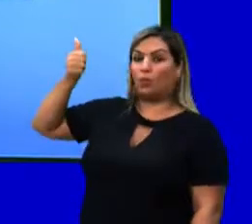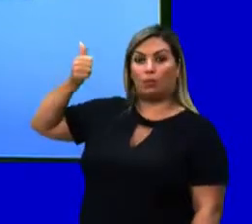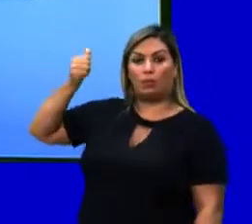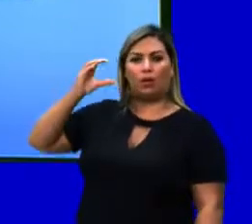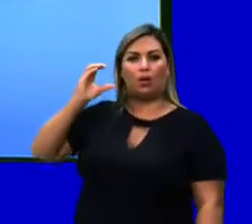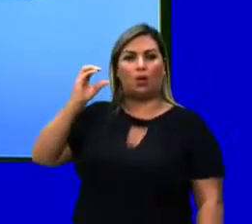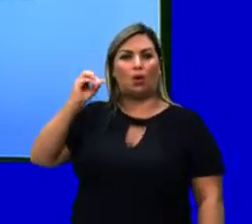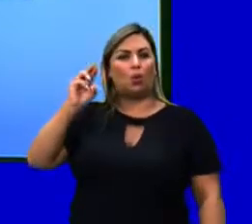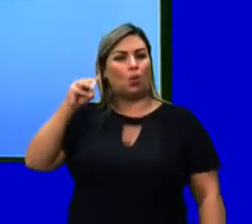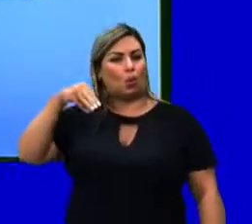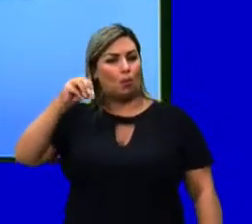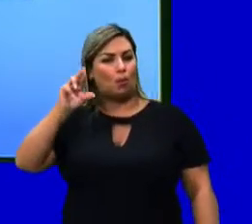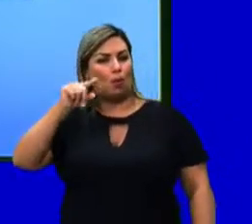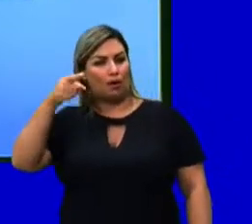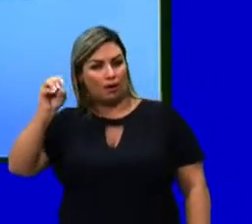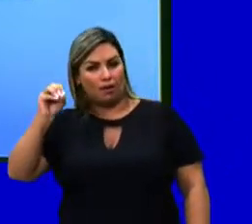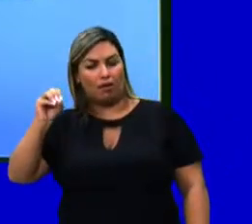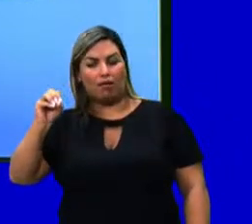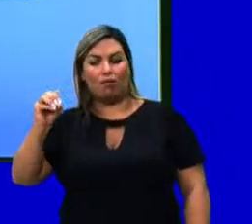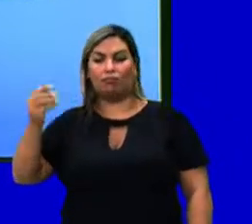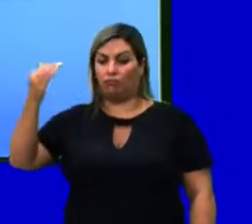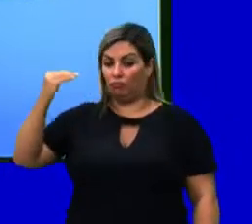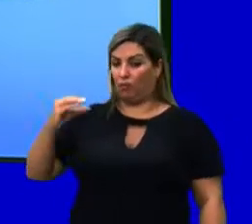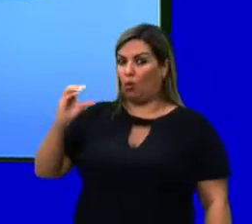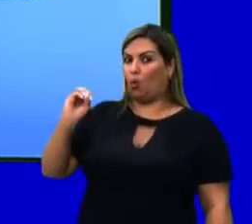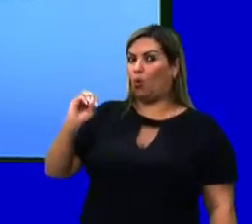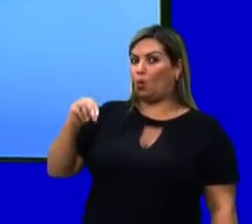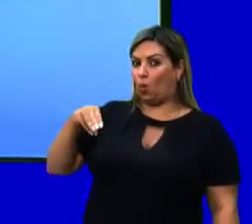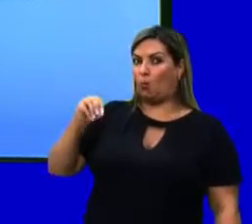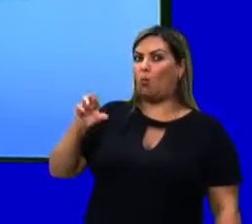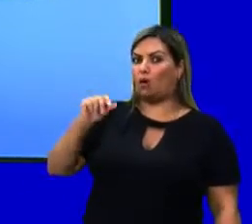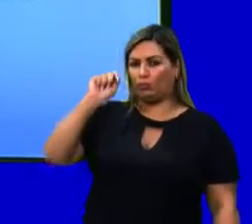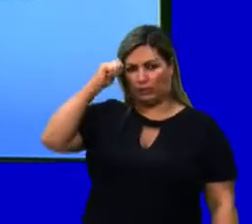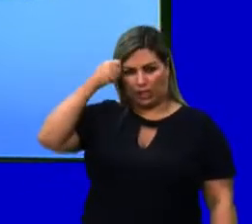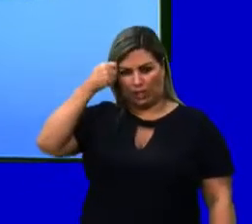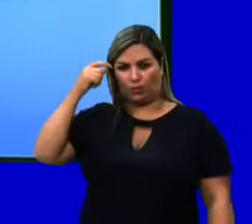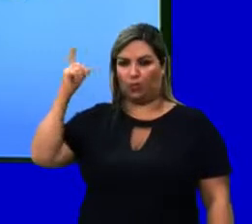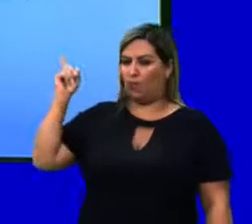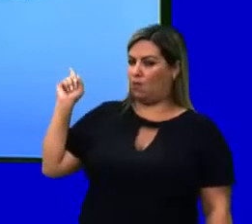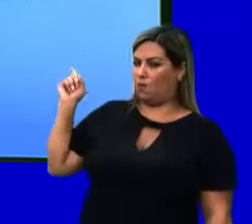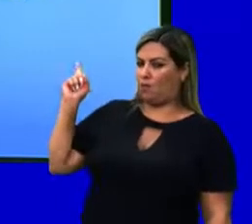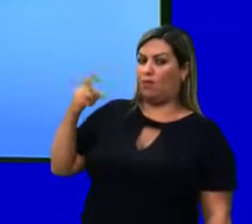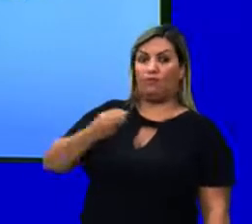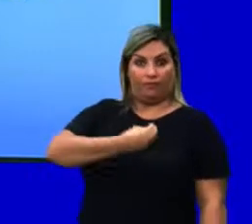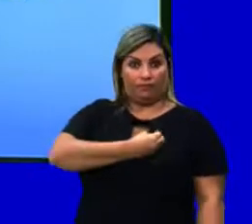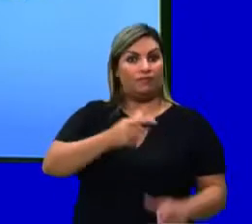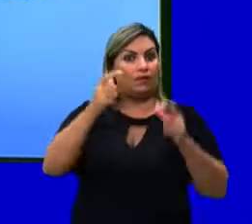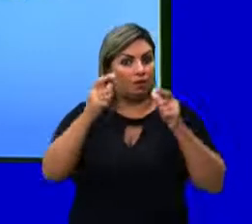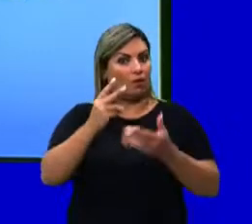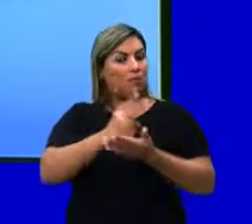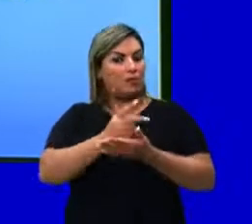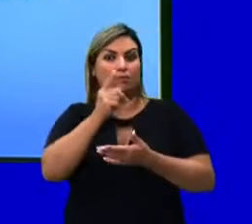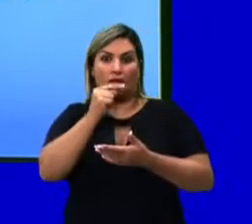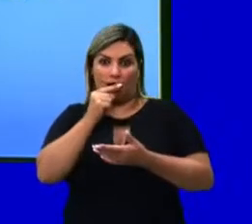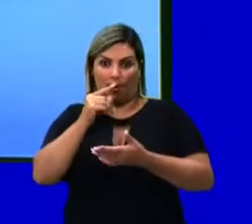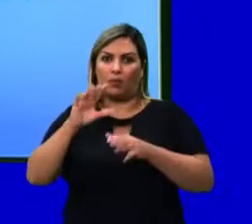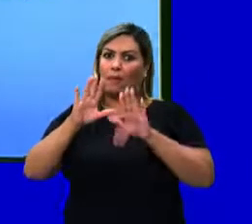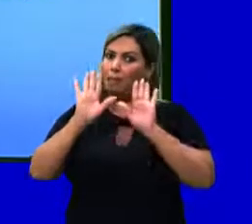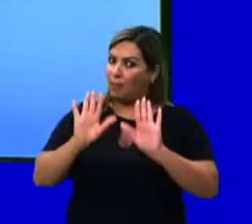o cormorão de polpa, o outro o cormorão negro. Eles vivem em um mesmo habitat,